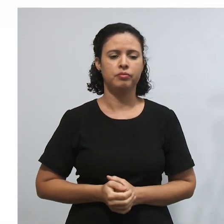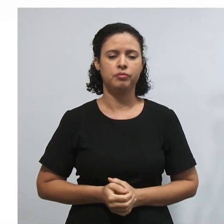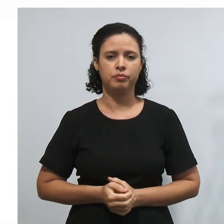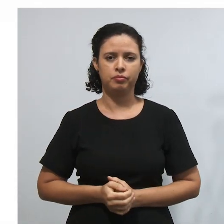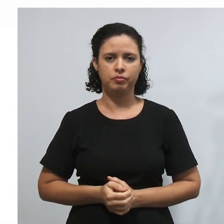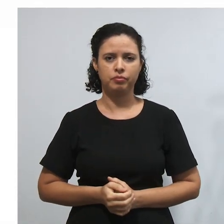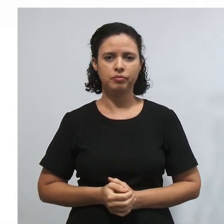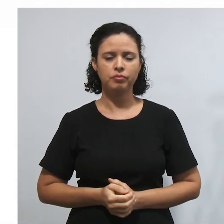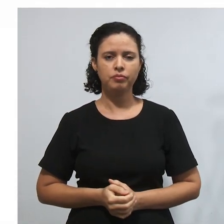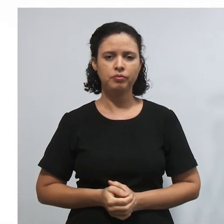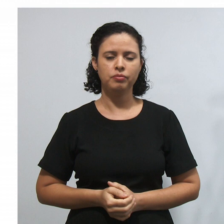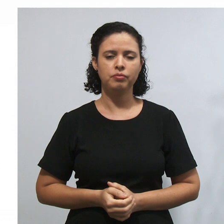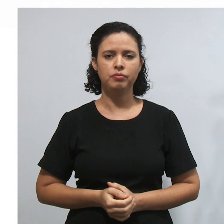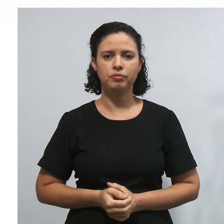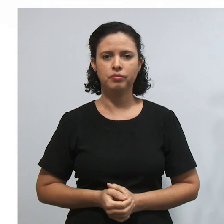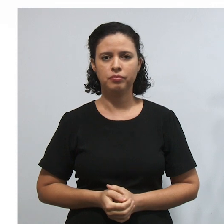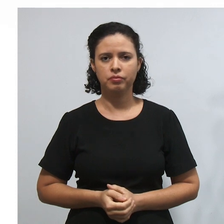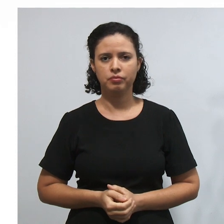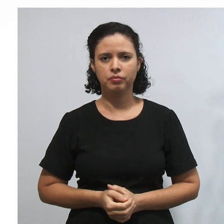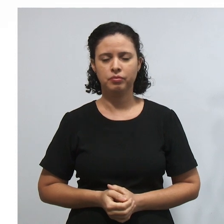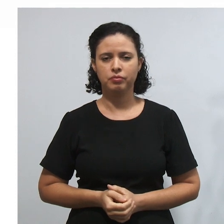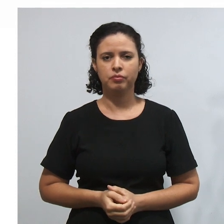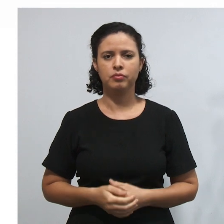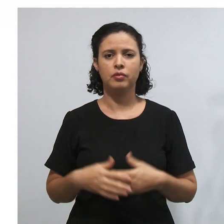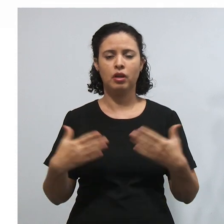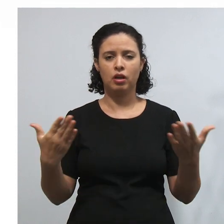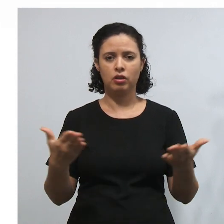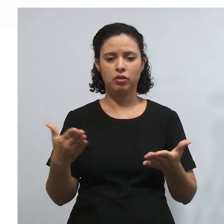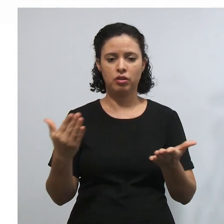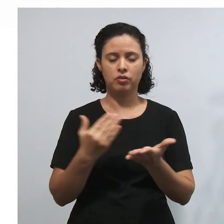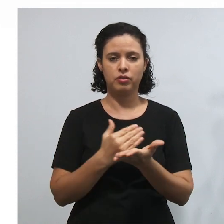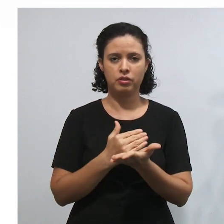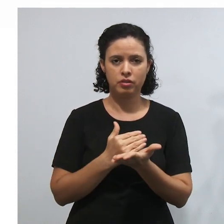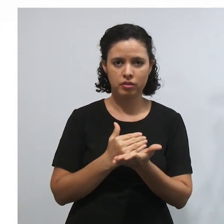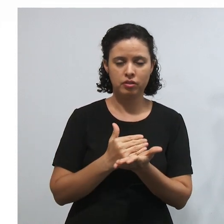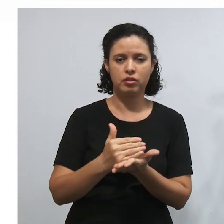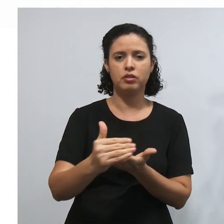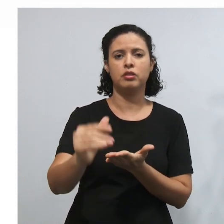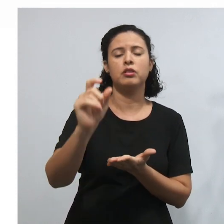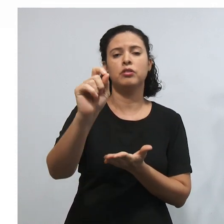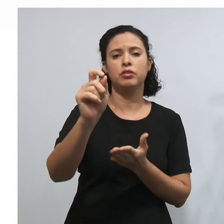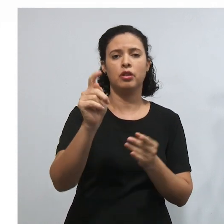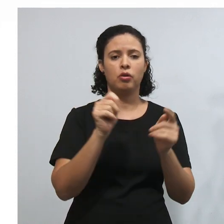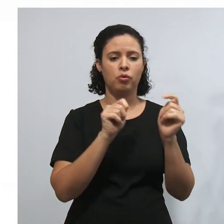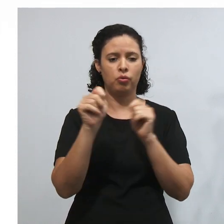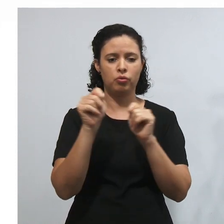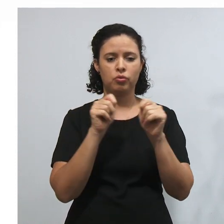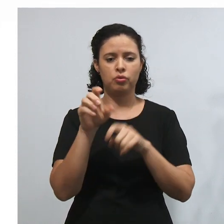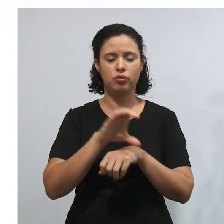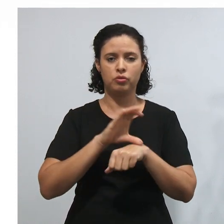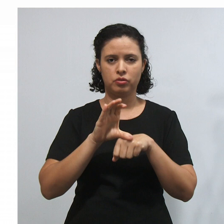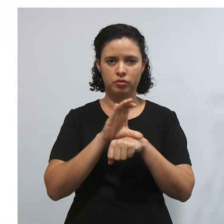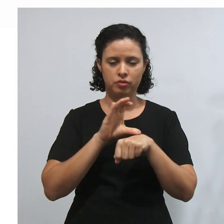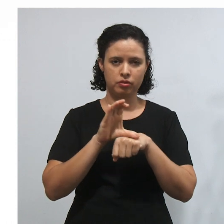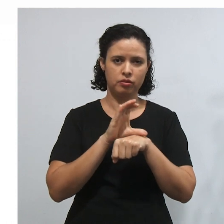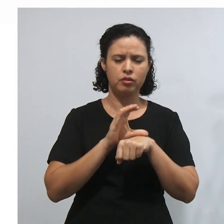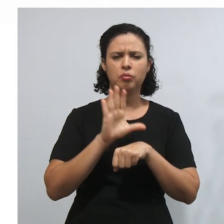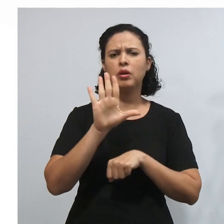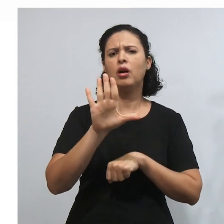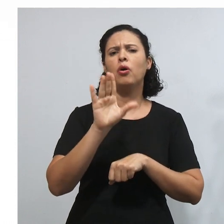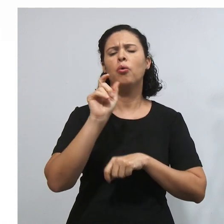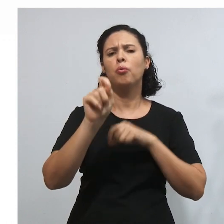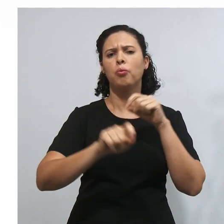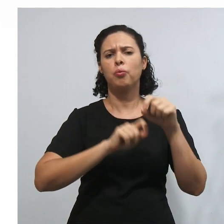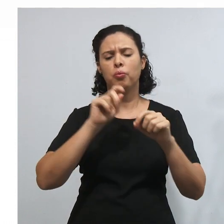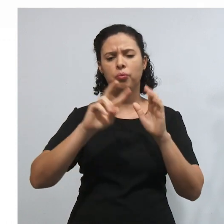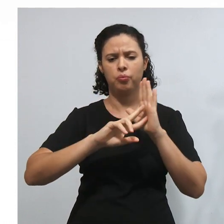Vamos agora dar início, de fato, aqui ao conteúdo. Vamos falar sobre o Controle de Constitucionalidade. Mas o que é?